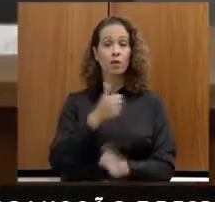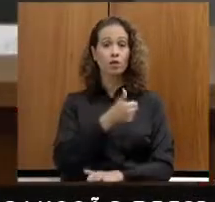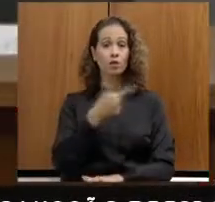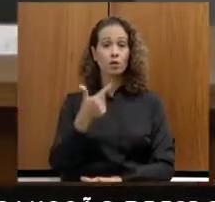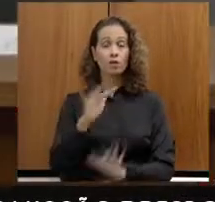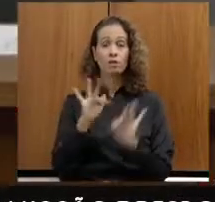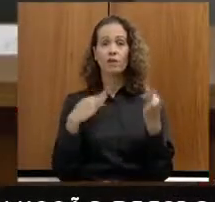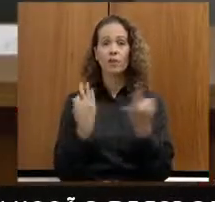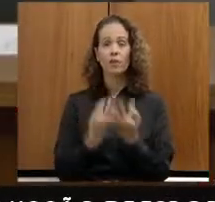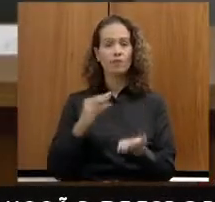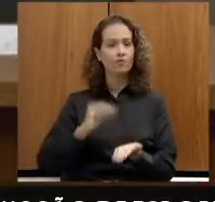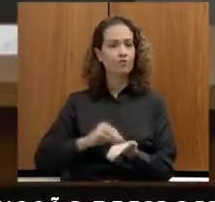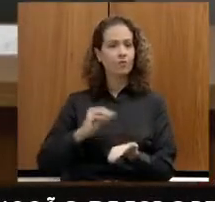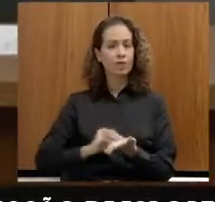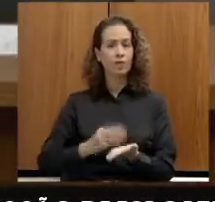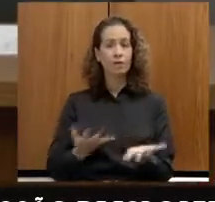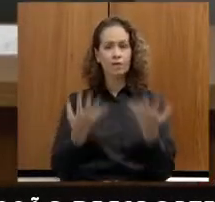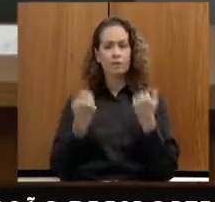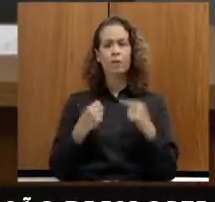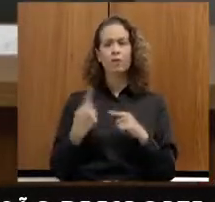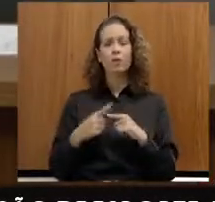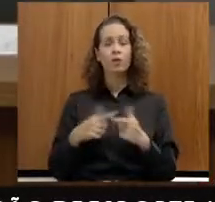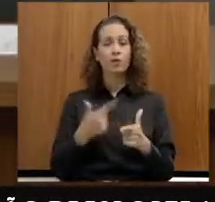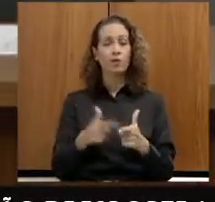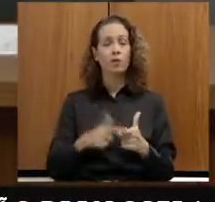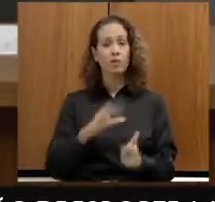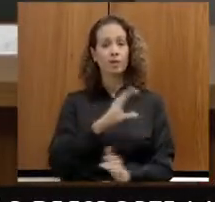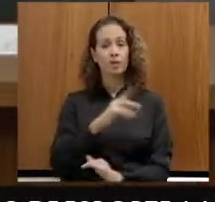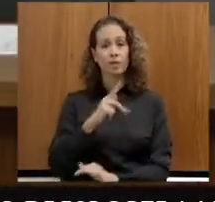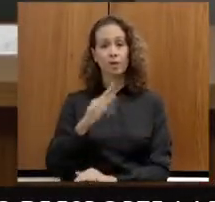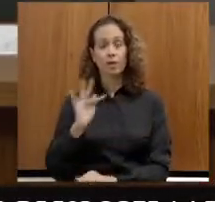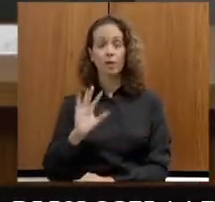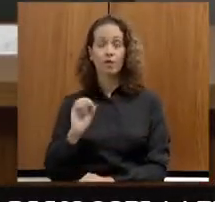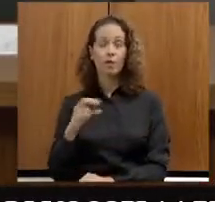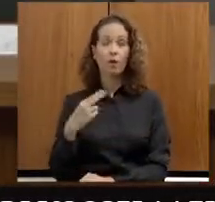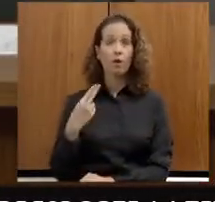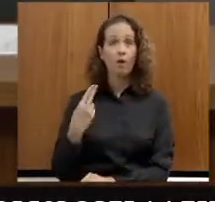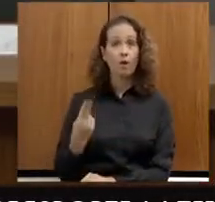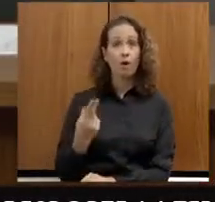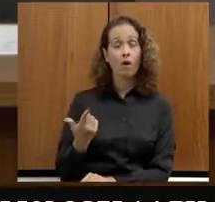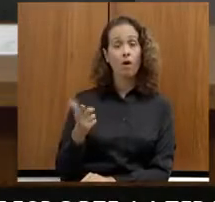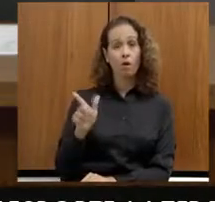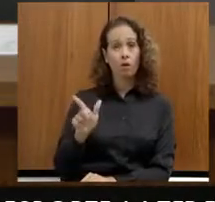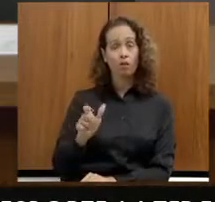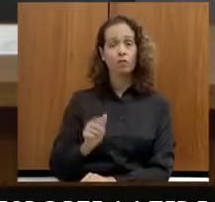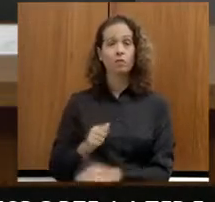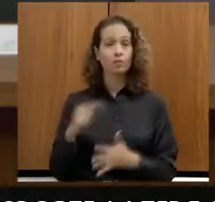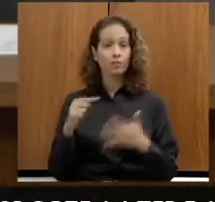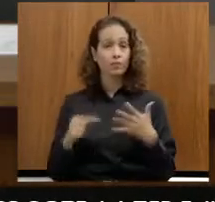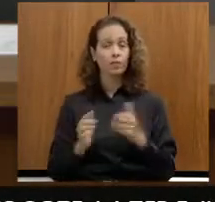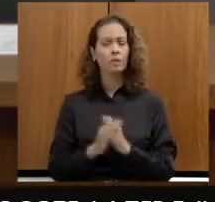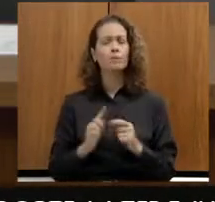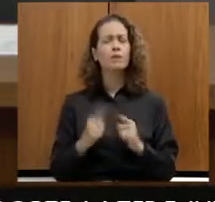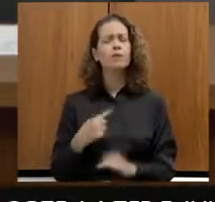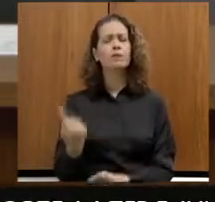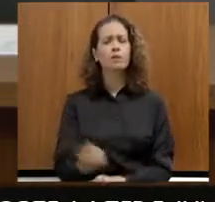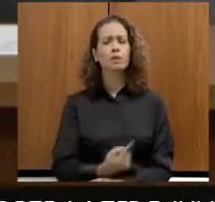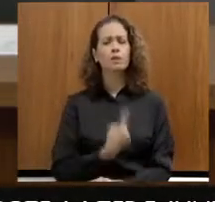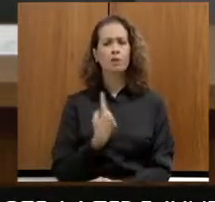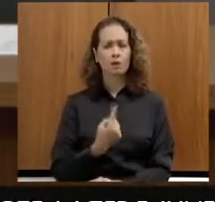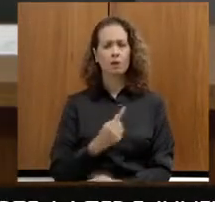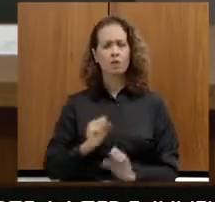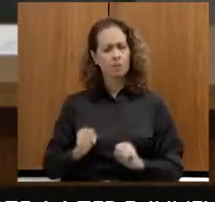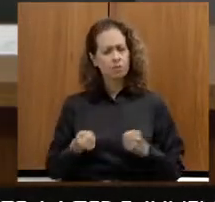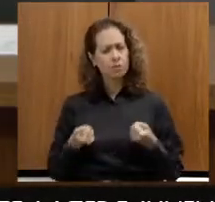receberam, porque tem problemas, ou no CPF, ou no Cade Único. Mas nós estamos fazendo uma força